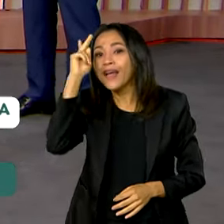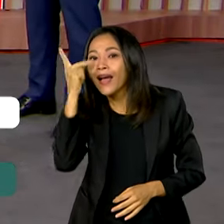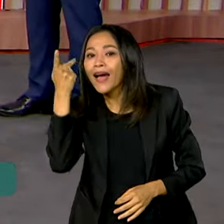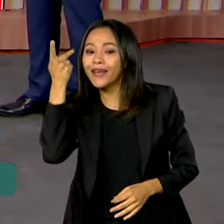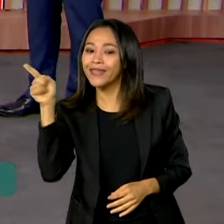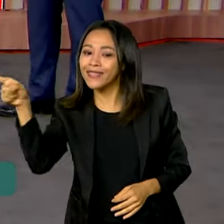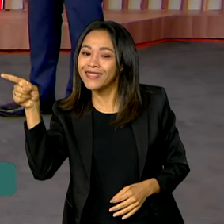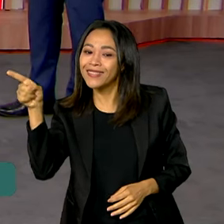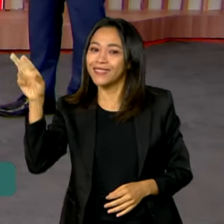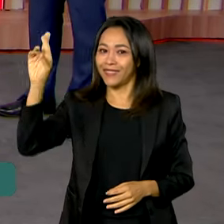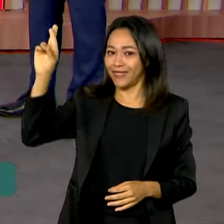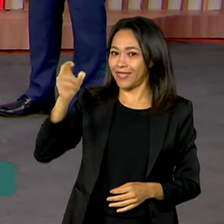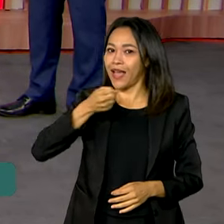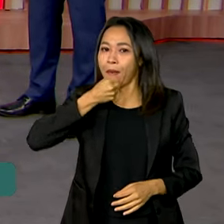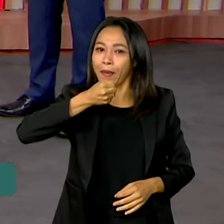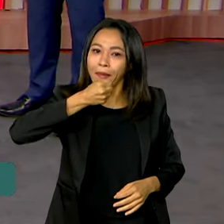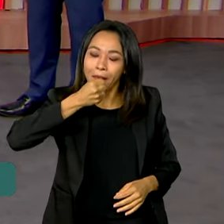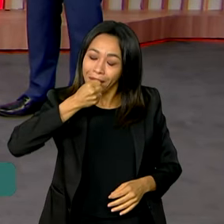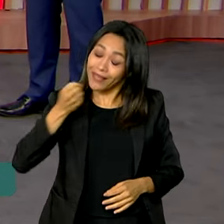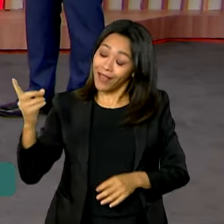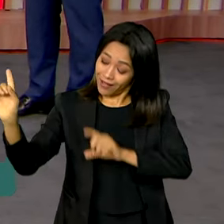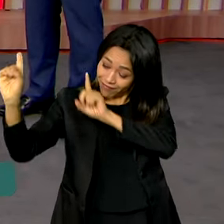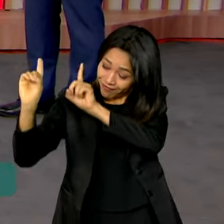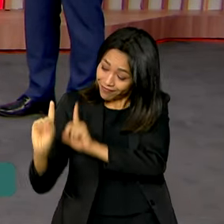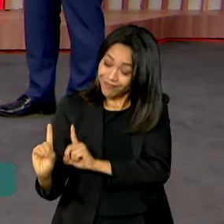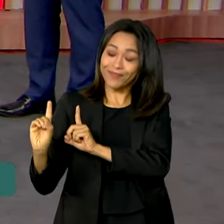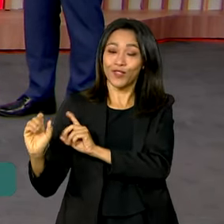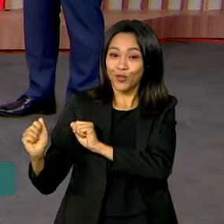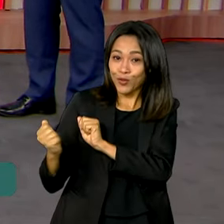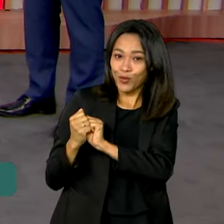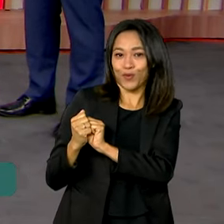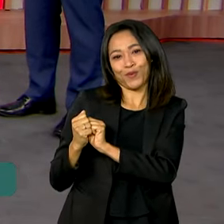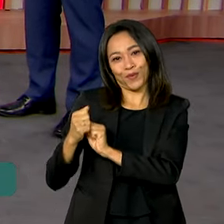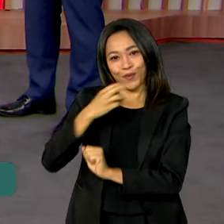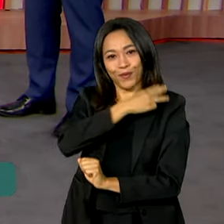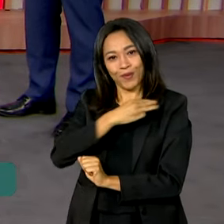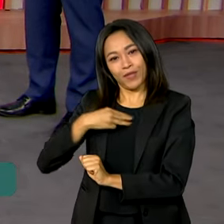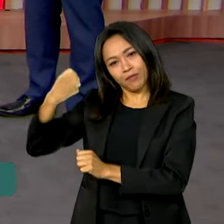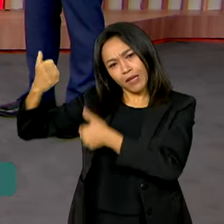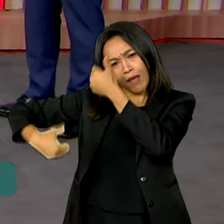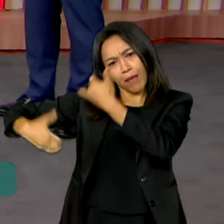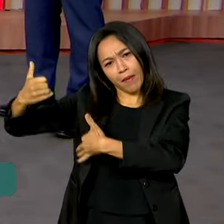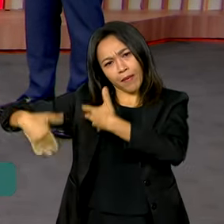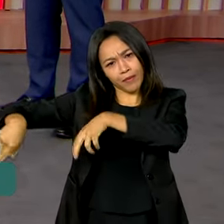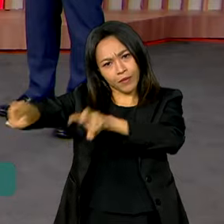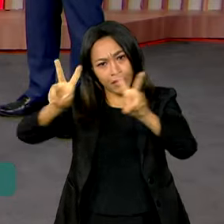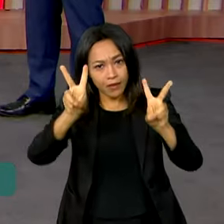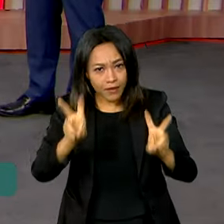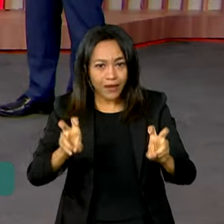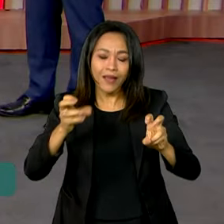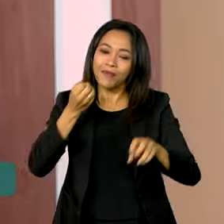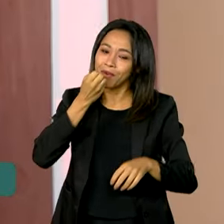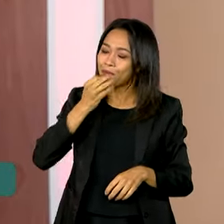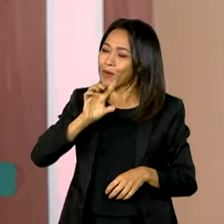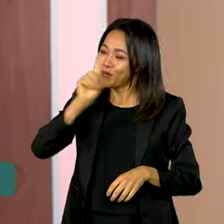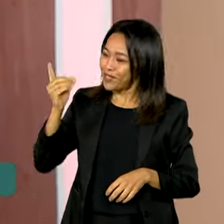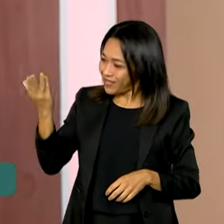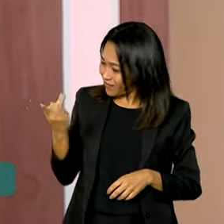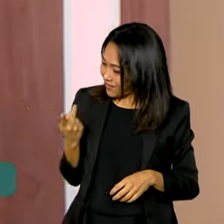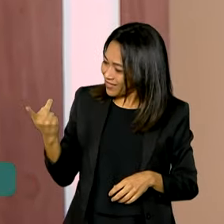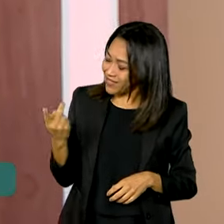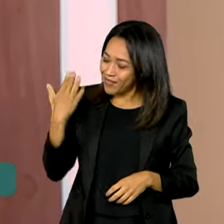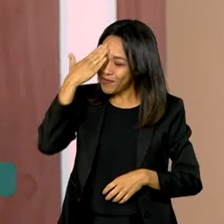comanda semanalmente esse programa, está aqui com a gente, junto com o ministro, para falar mais sobre esse tema. Bom dia para vocês.